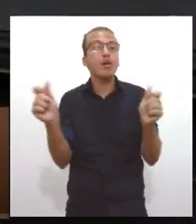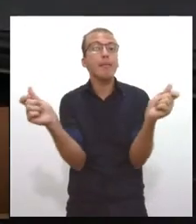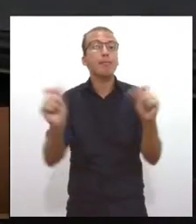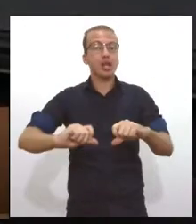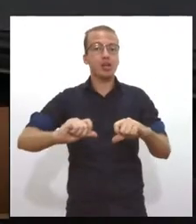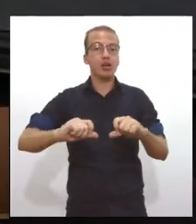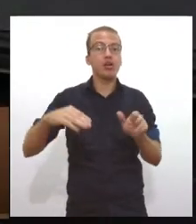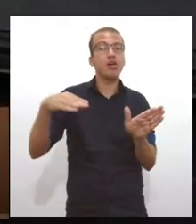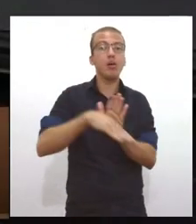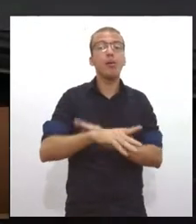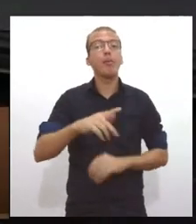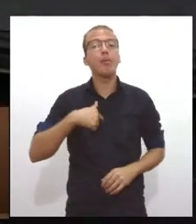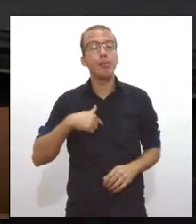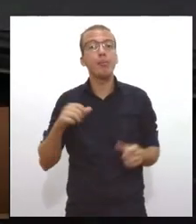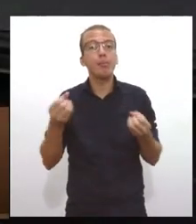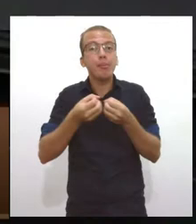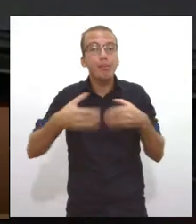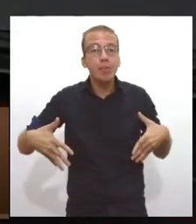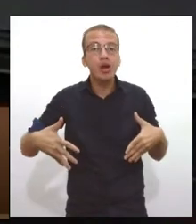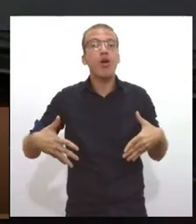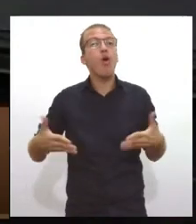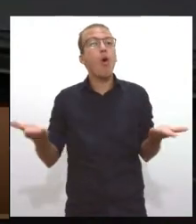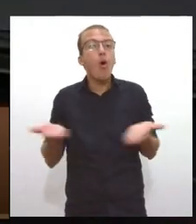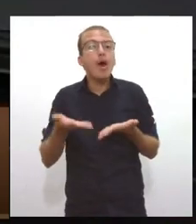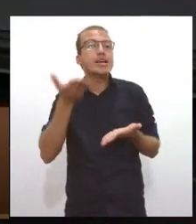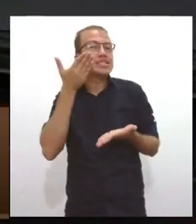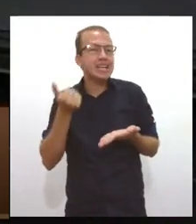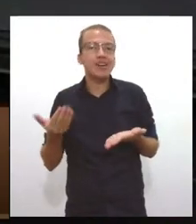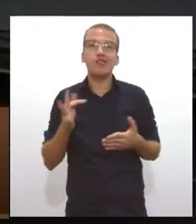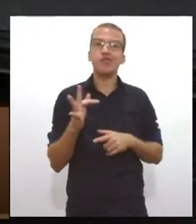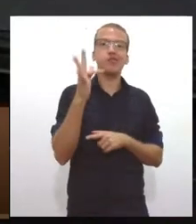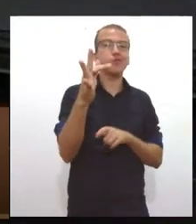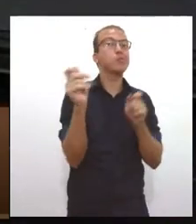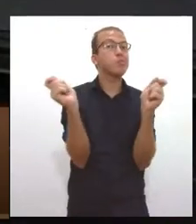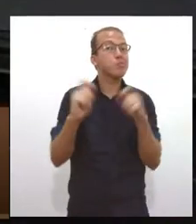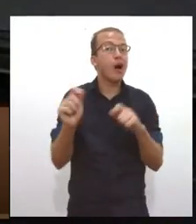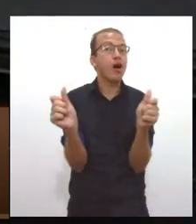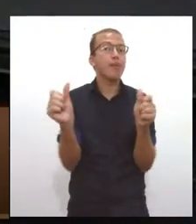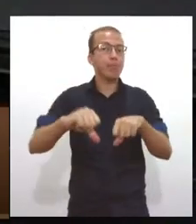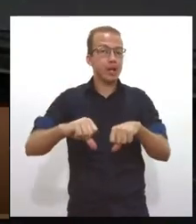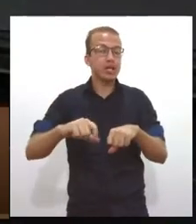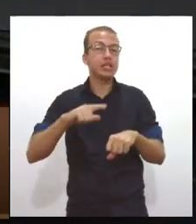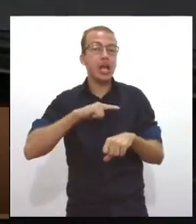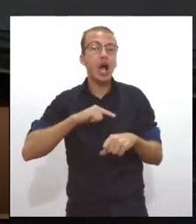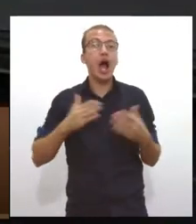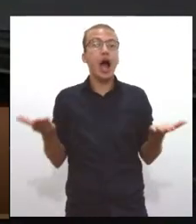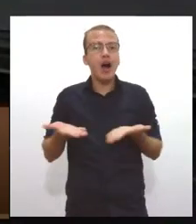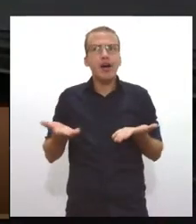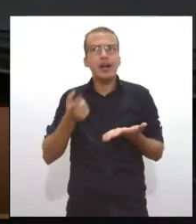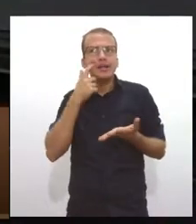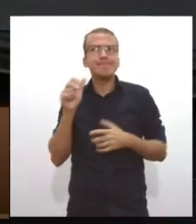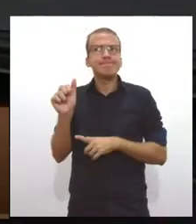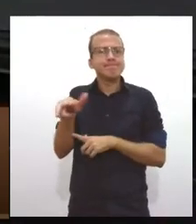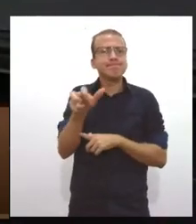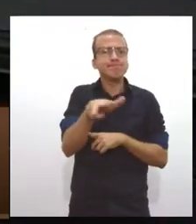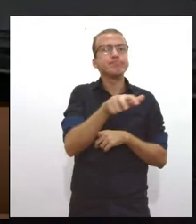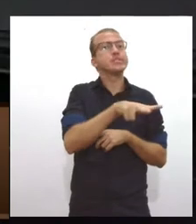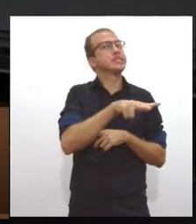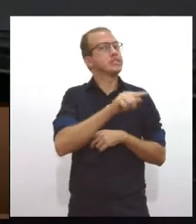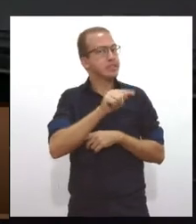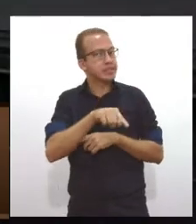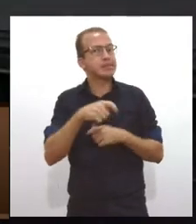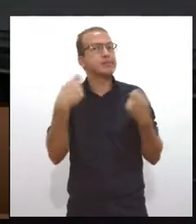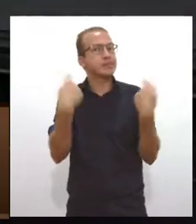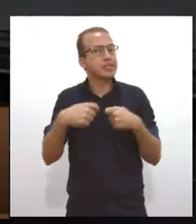ameaça o nosso futuro. A nossa geração já vê, já percebe alterações de queda de qualidade de vida. Então,